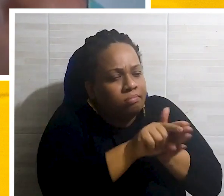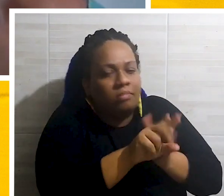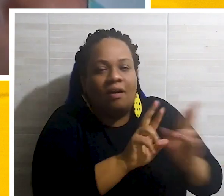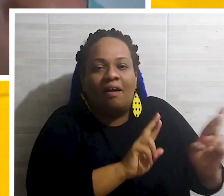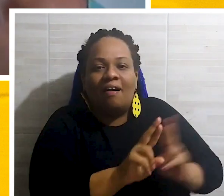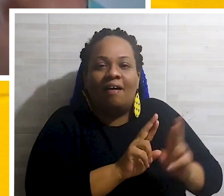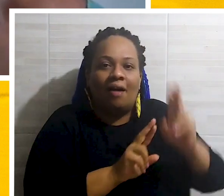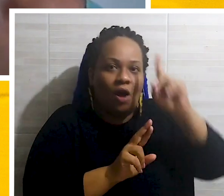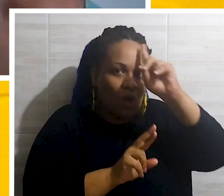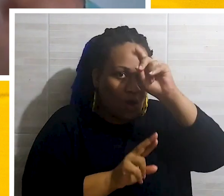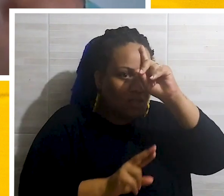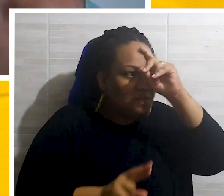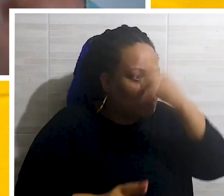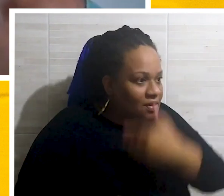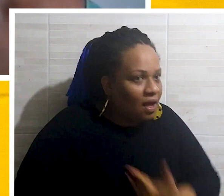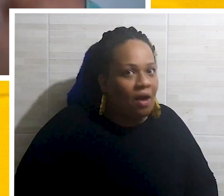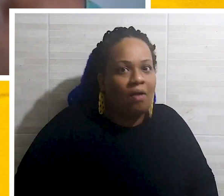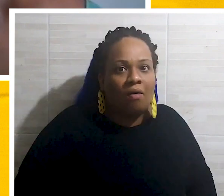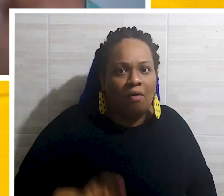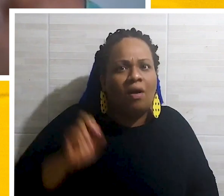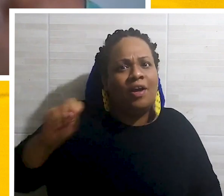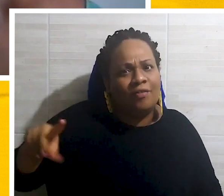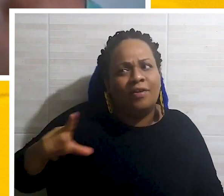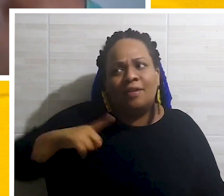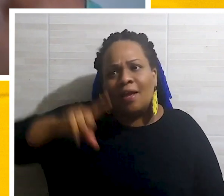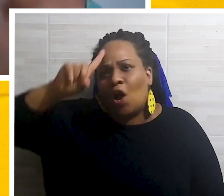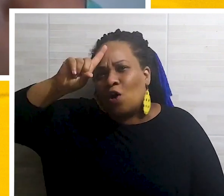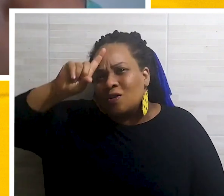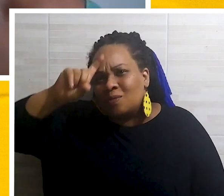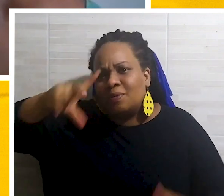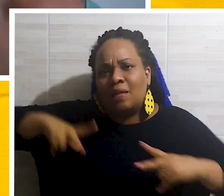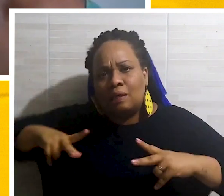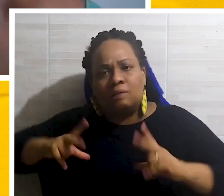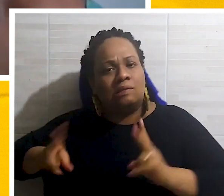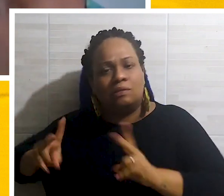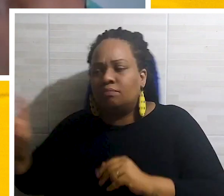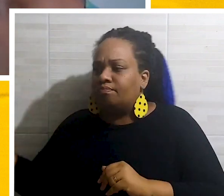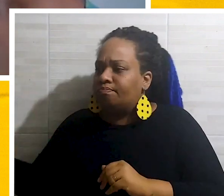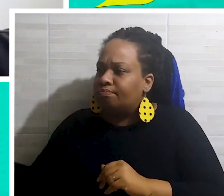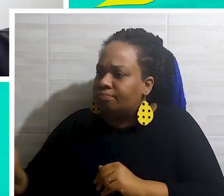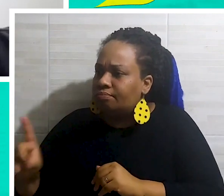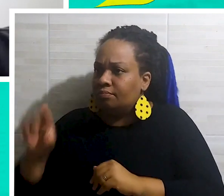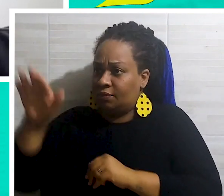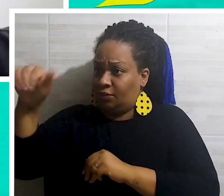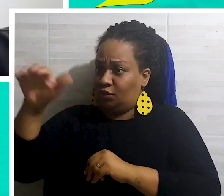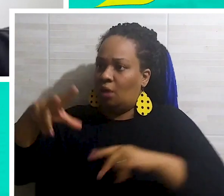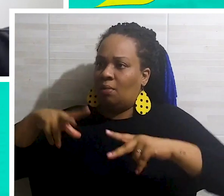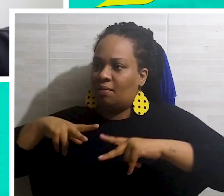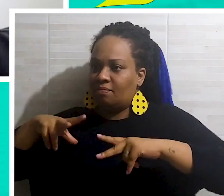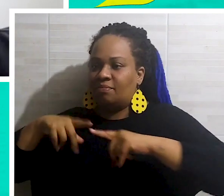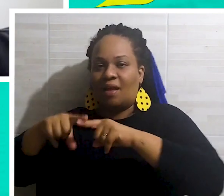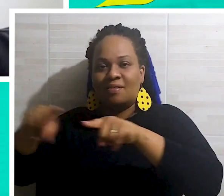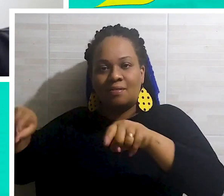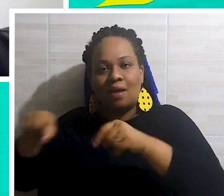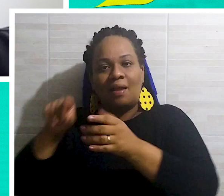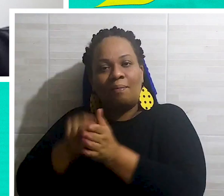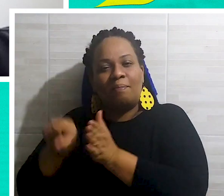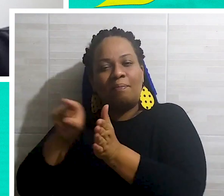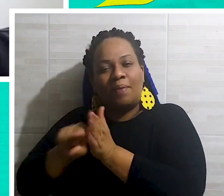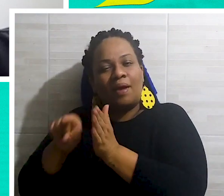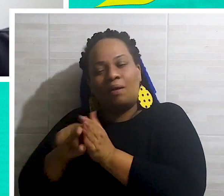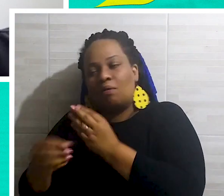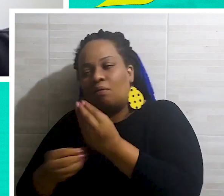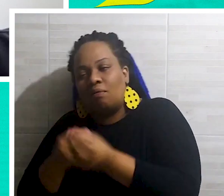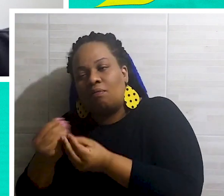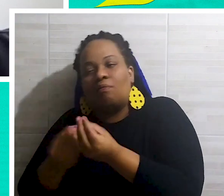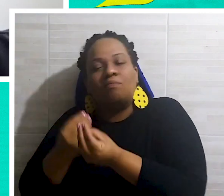públicos. A gente sabe que isso é uma coisa comum no hospital privado. Geralmente o paciente chega e ele é chamado para uma sala e